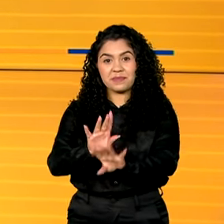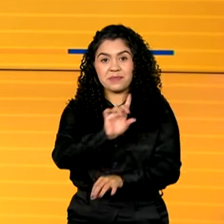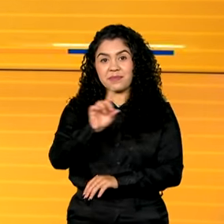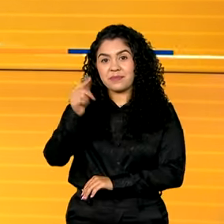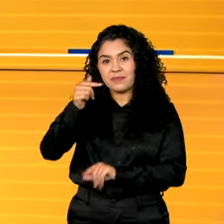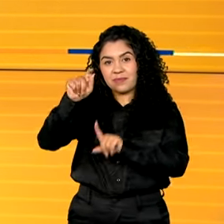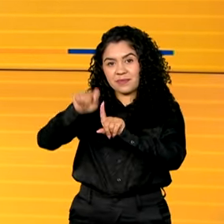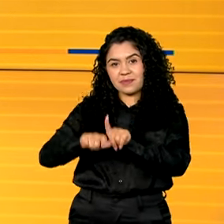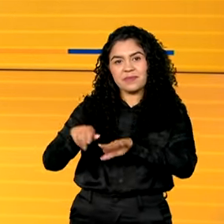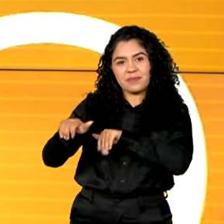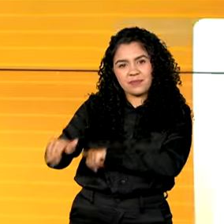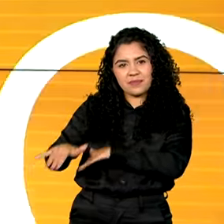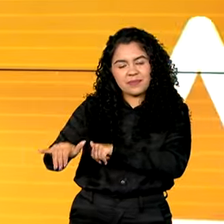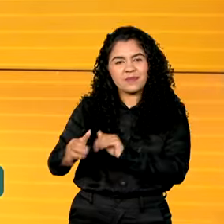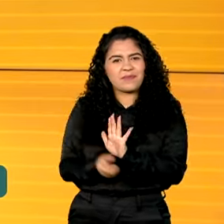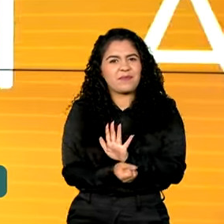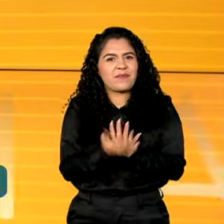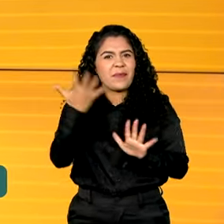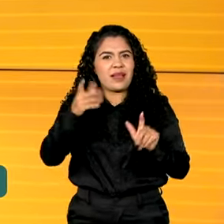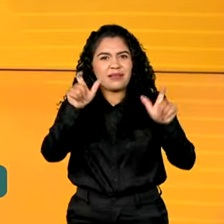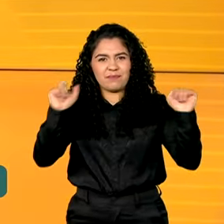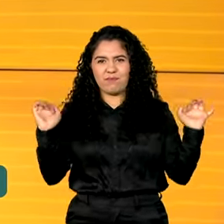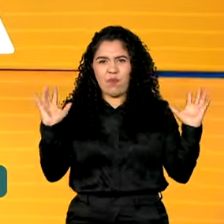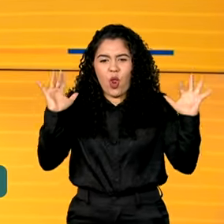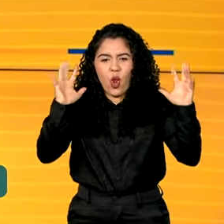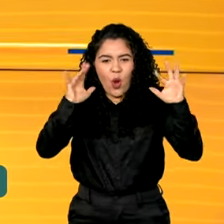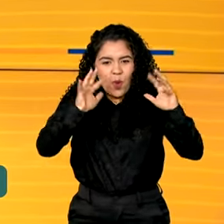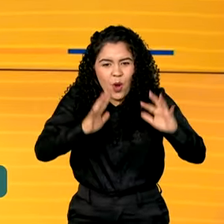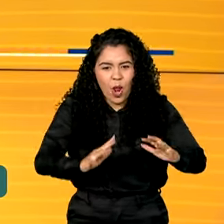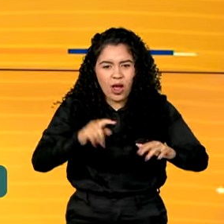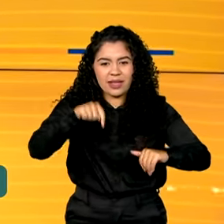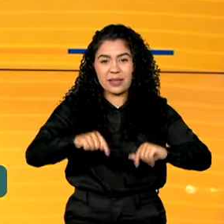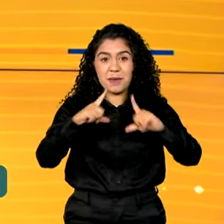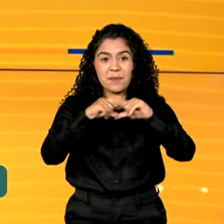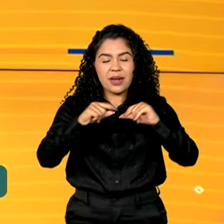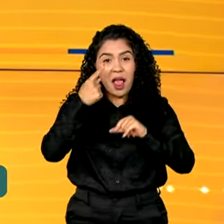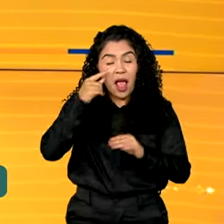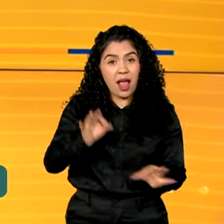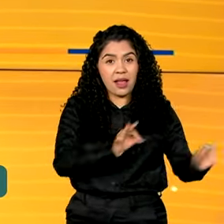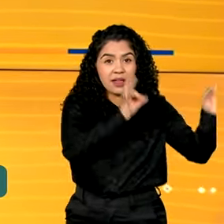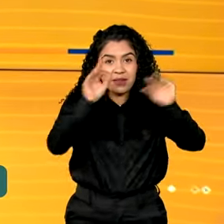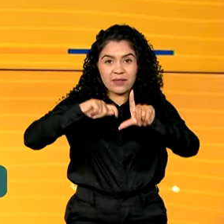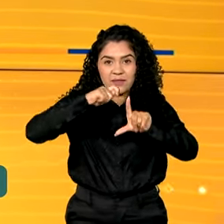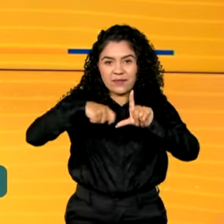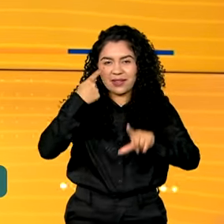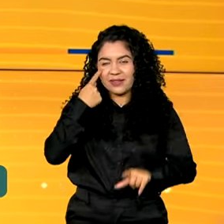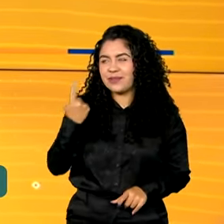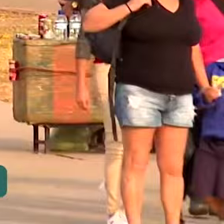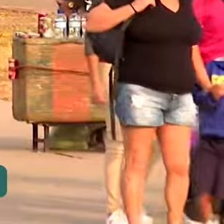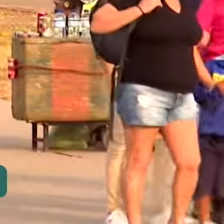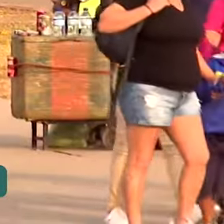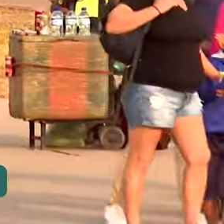milhares de pessoas à esplanada dos ministérios aqui em Brasília. Veja na reportagem de Carolina Lima.